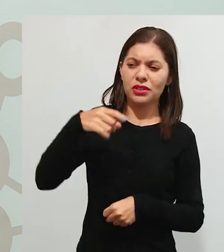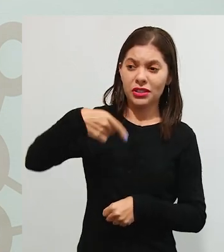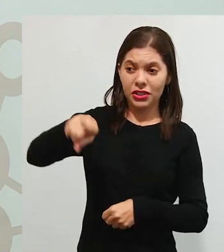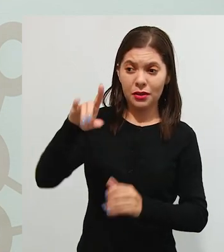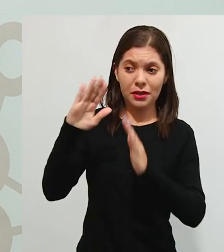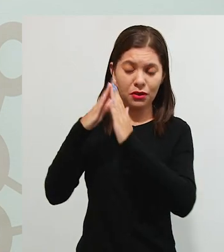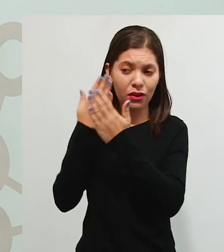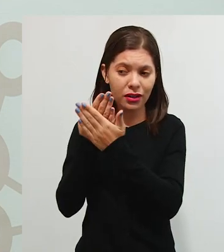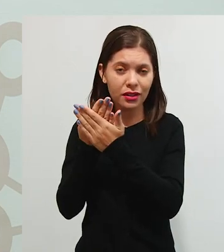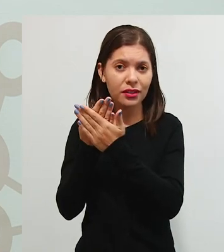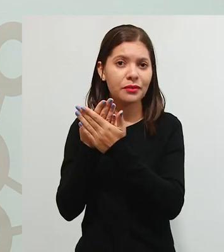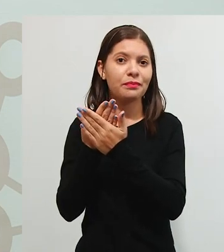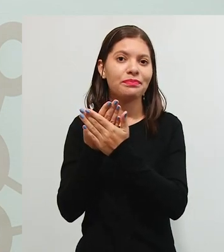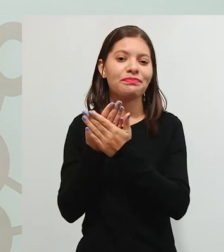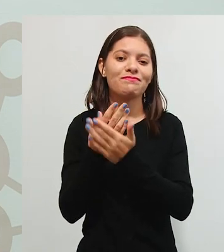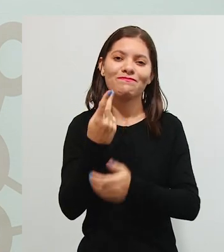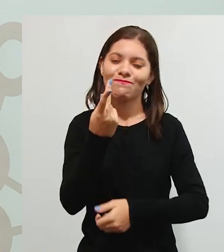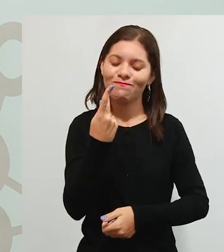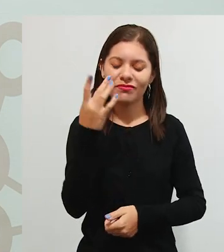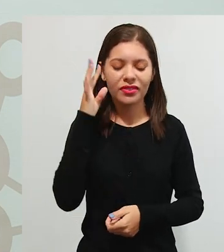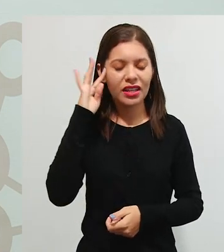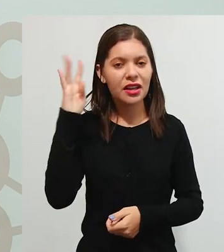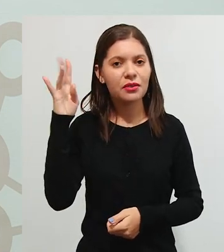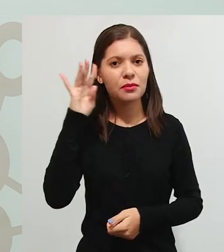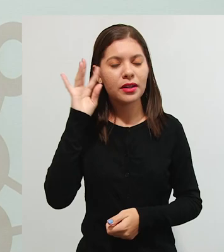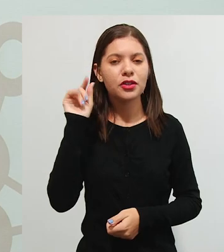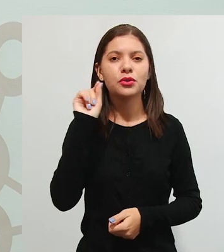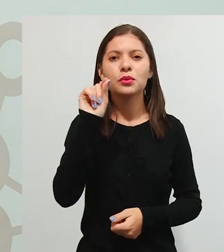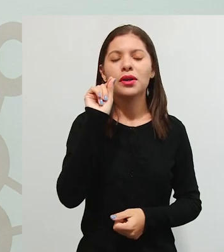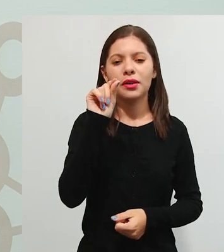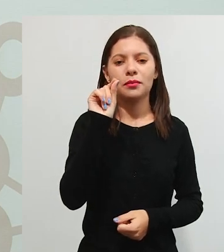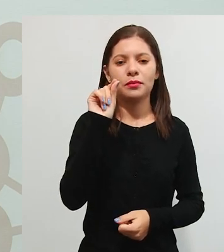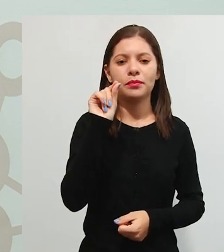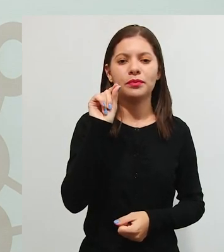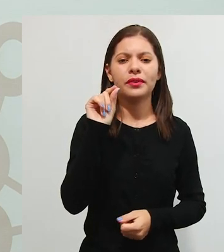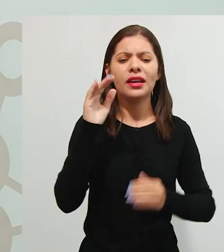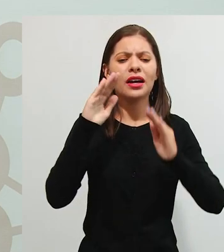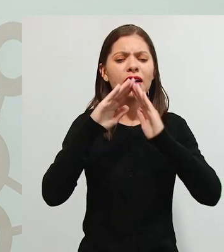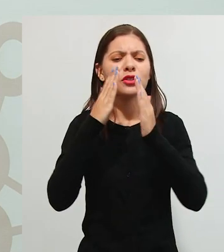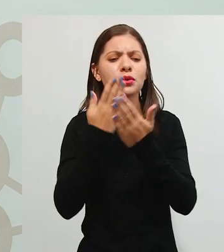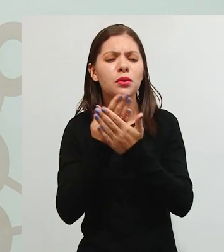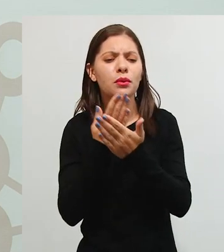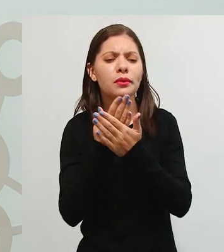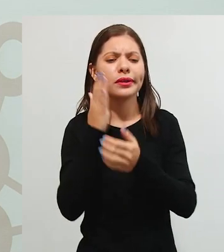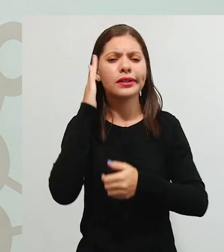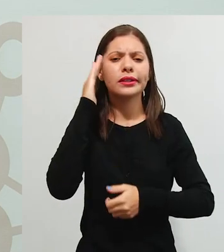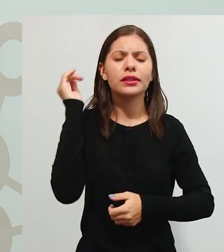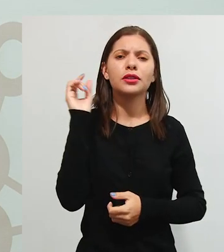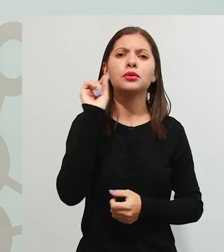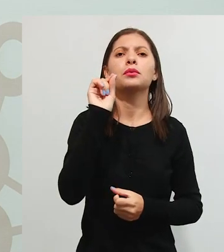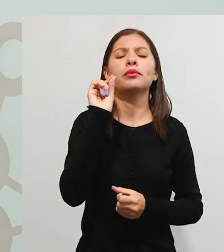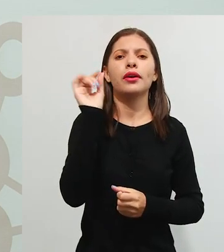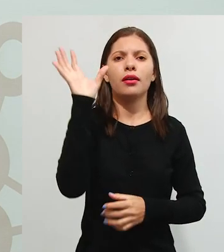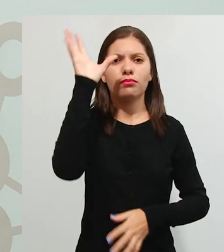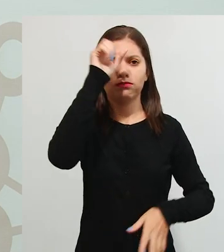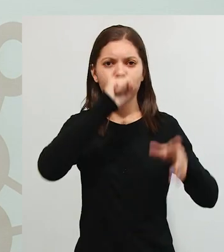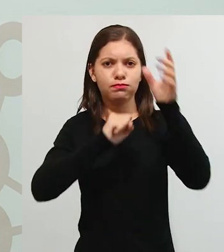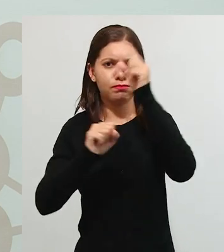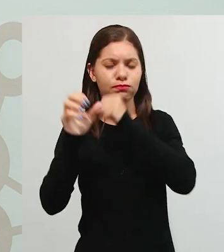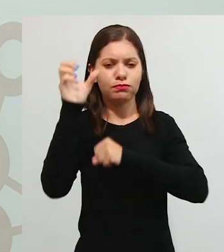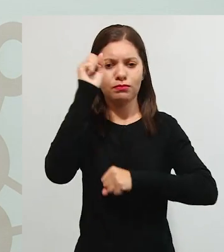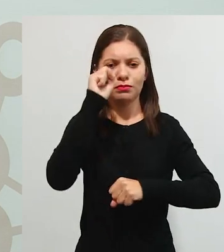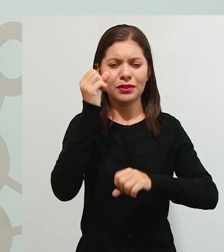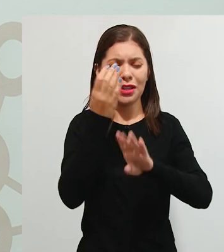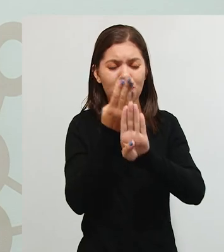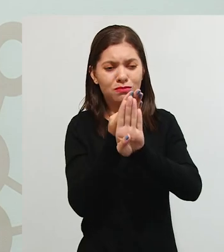gosta de ir para a escola, a gente reflete, né, Rosângela, o que que essa escola entende por aprendizagem que está tão